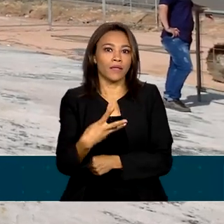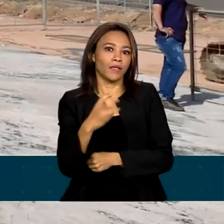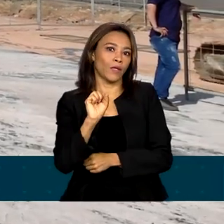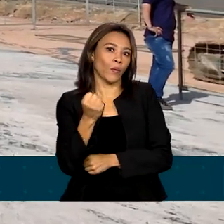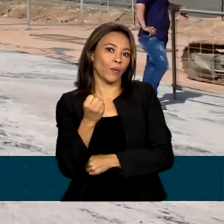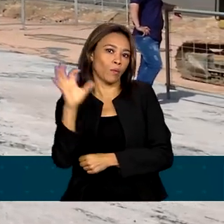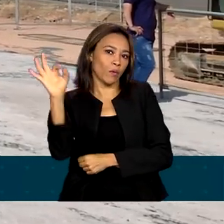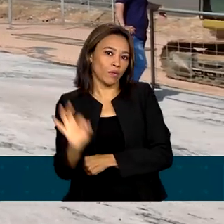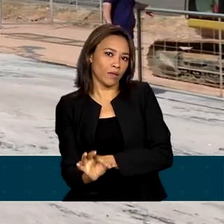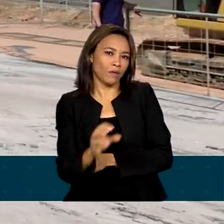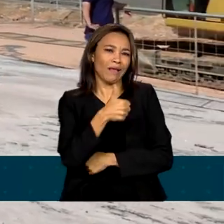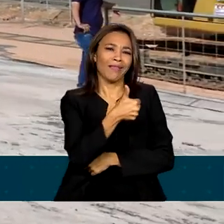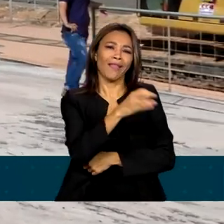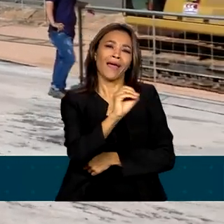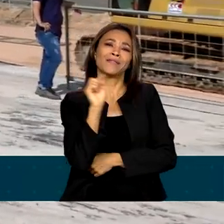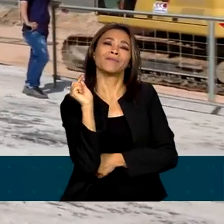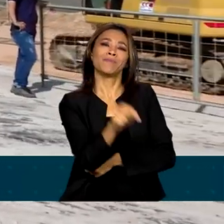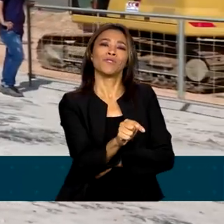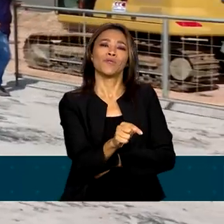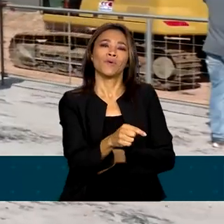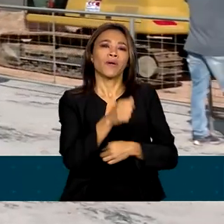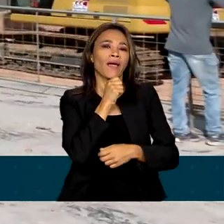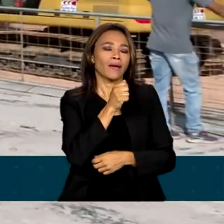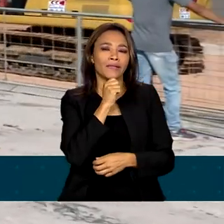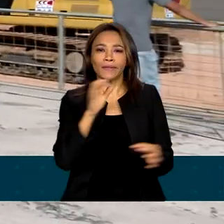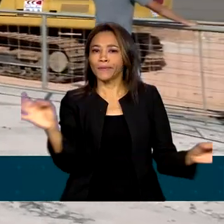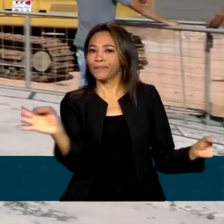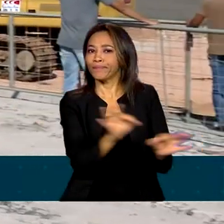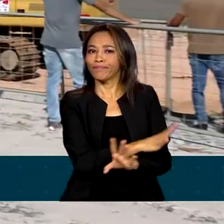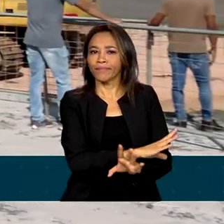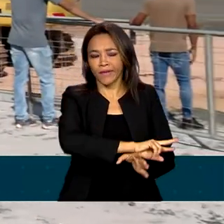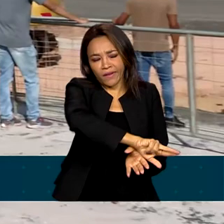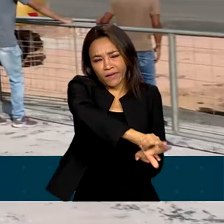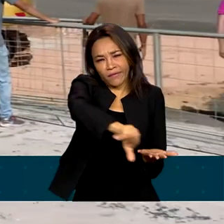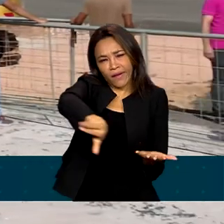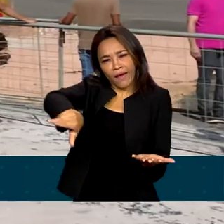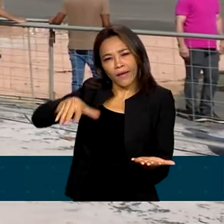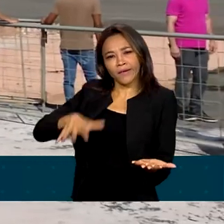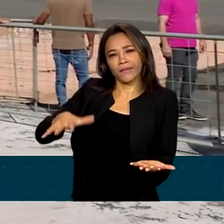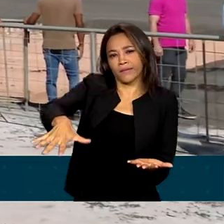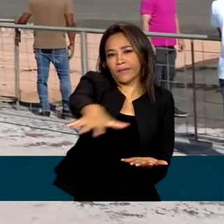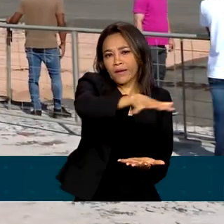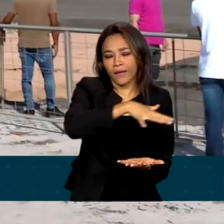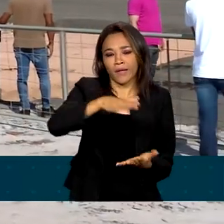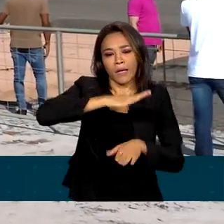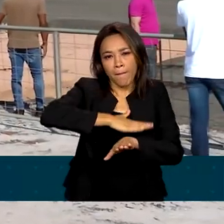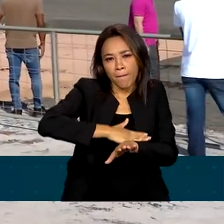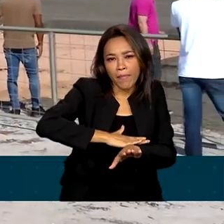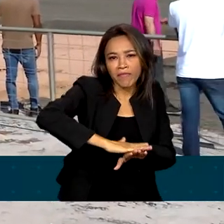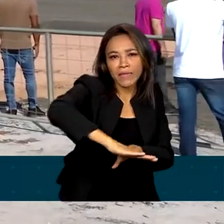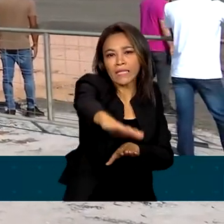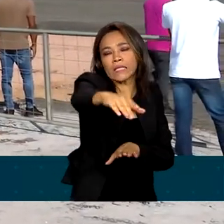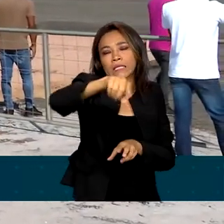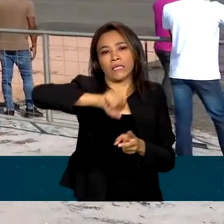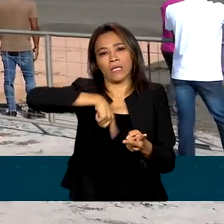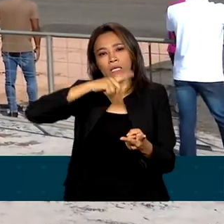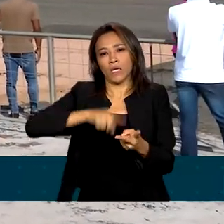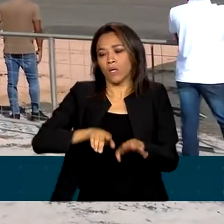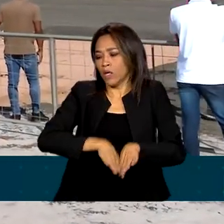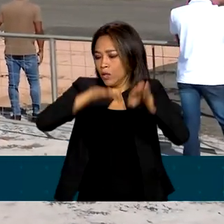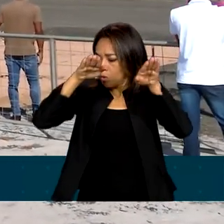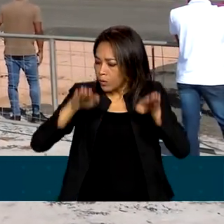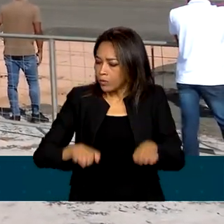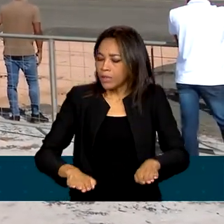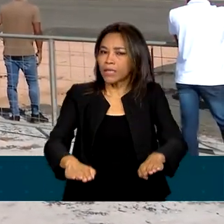cerca de 10 mil obras inacabadas em vários setores, inclusive na pavimentação e na duplicação de